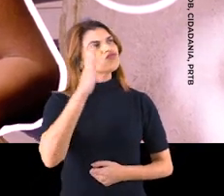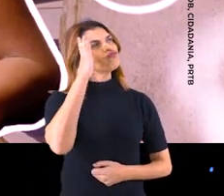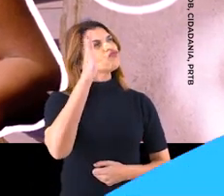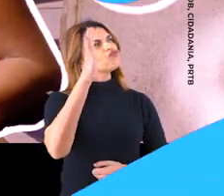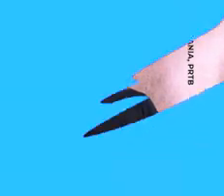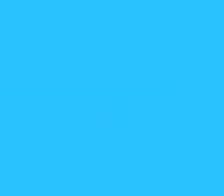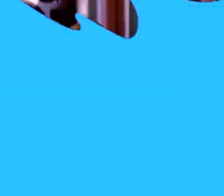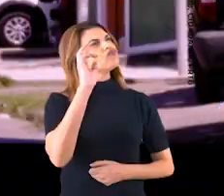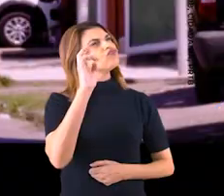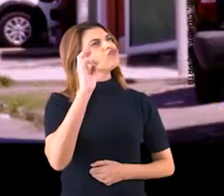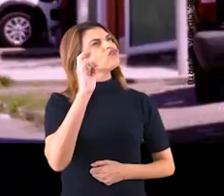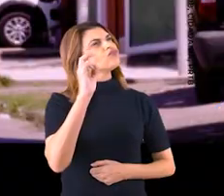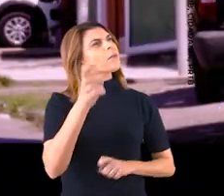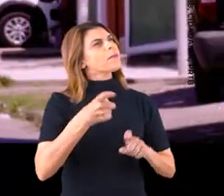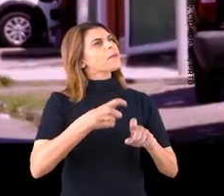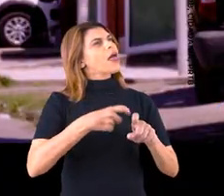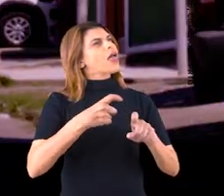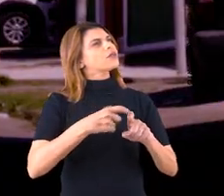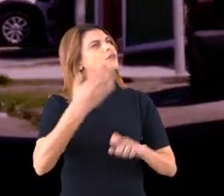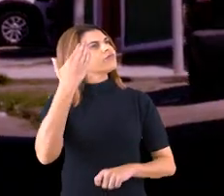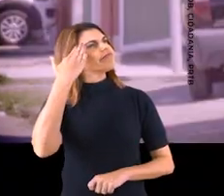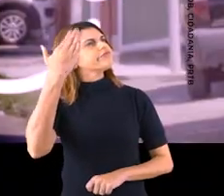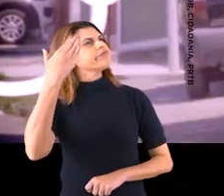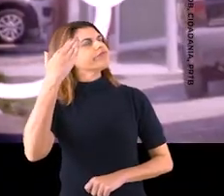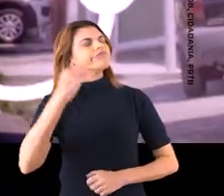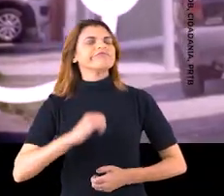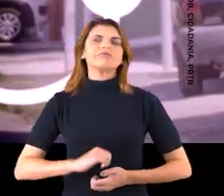Meu sonho é ser uma grande médica.